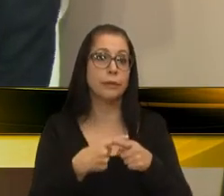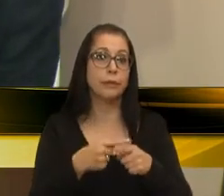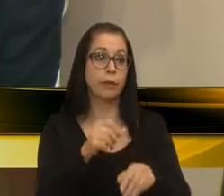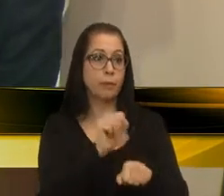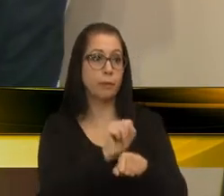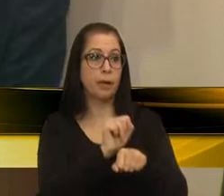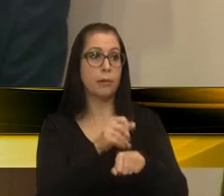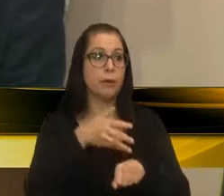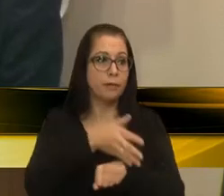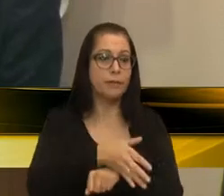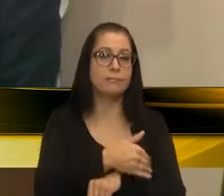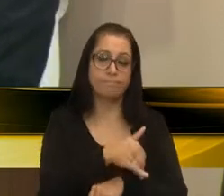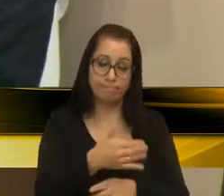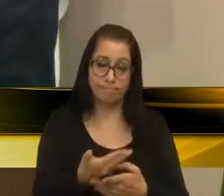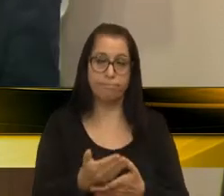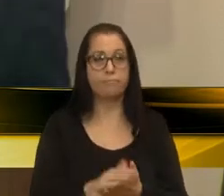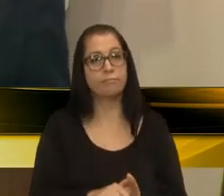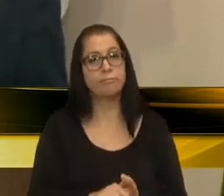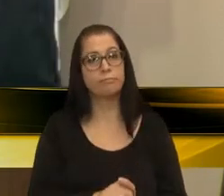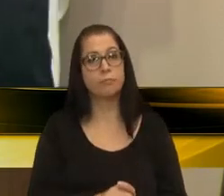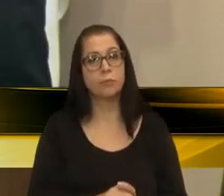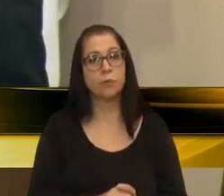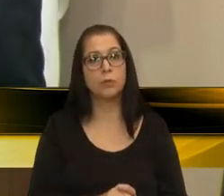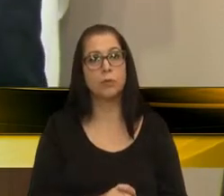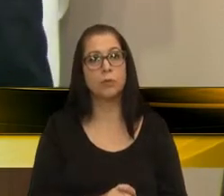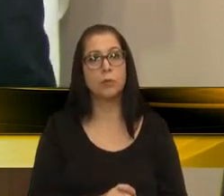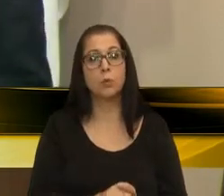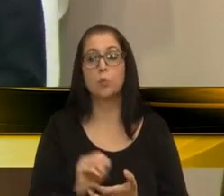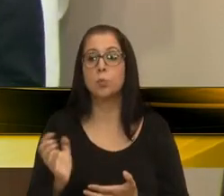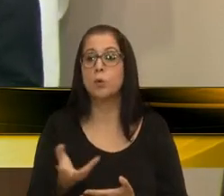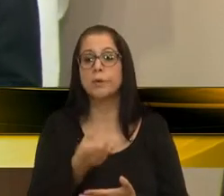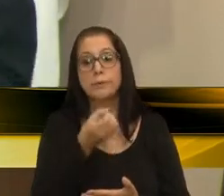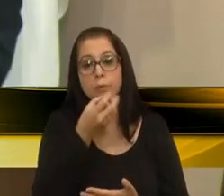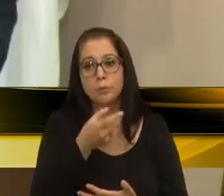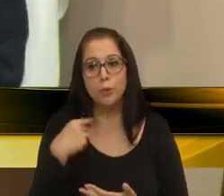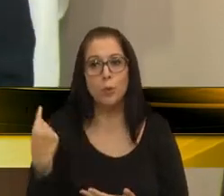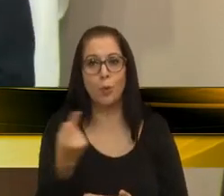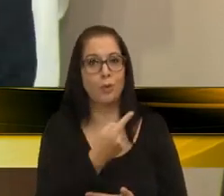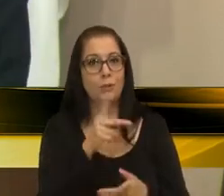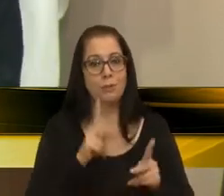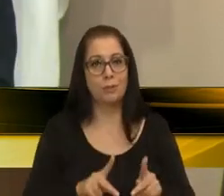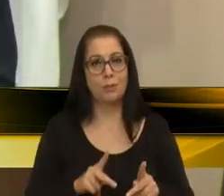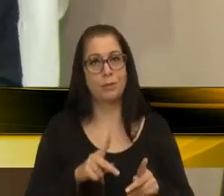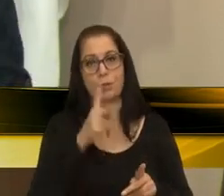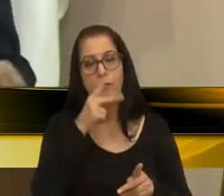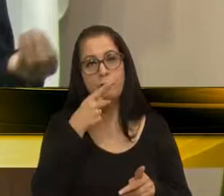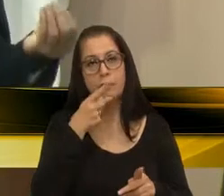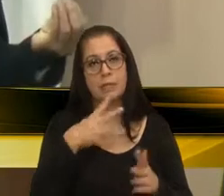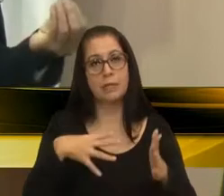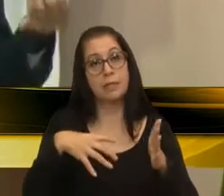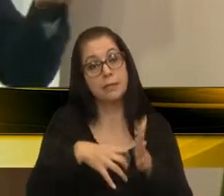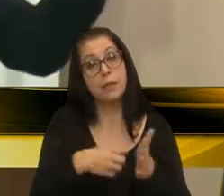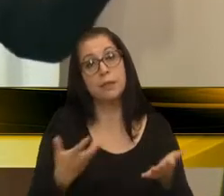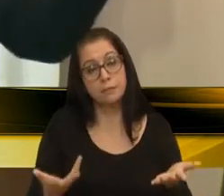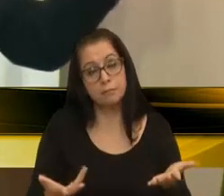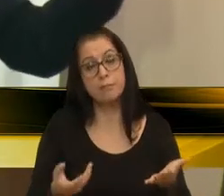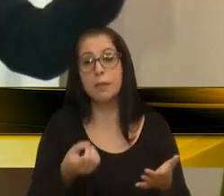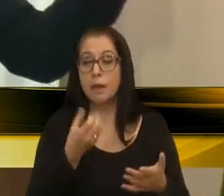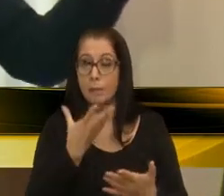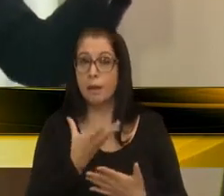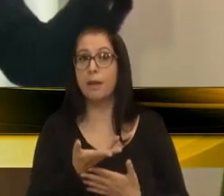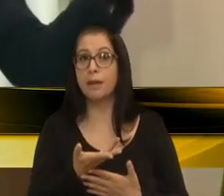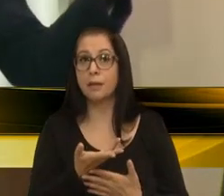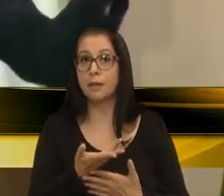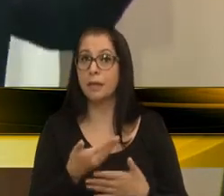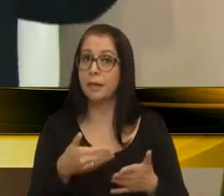então, enfim, quantos relatos, e muitas vezes, como já falei, acidentes, ainda bem, foram,